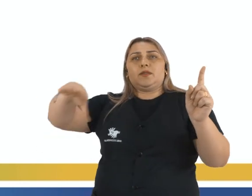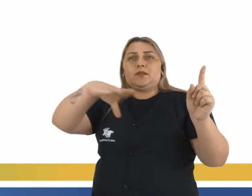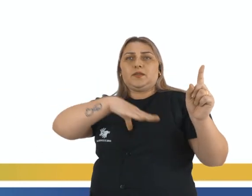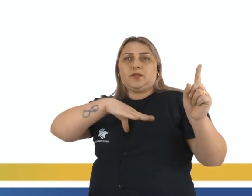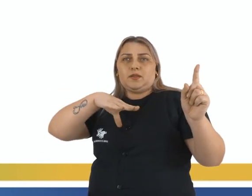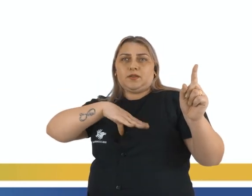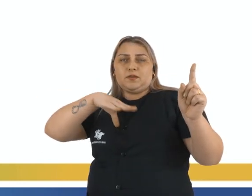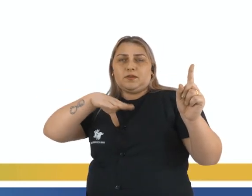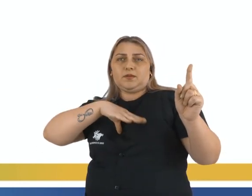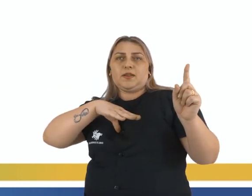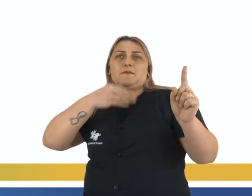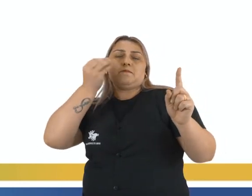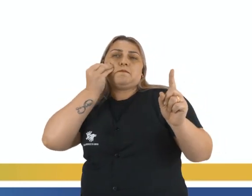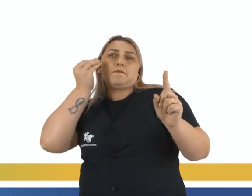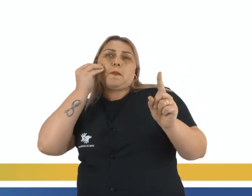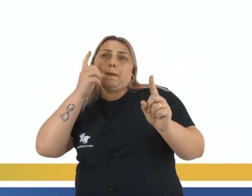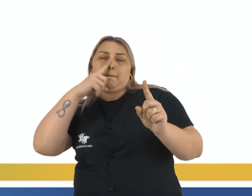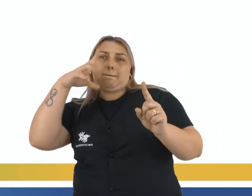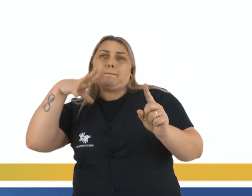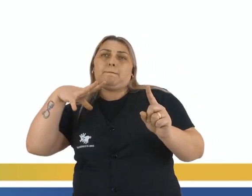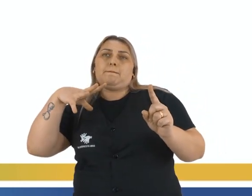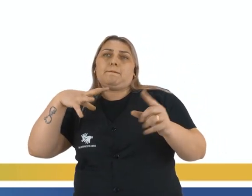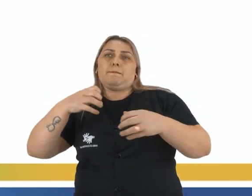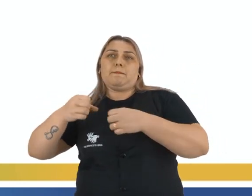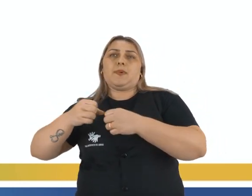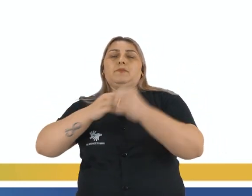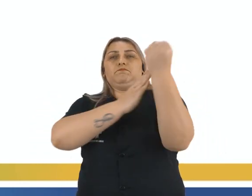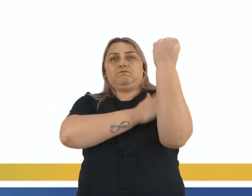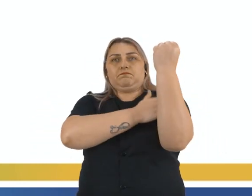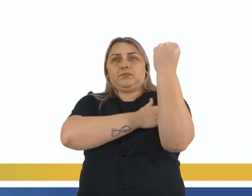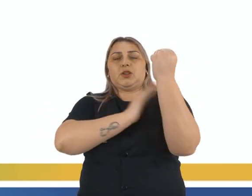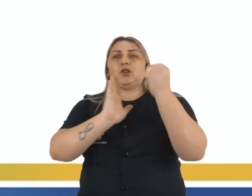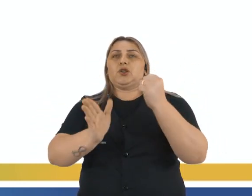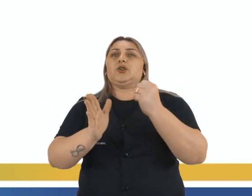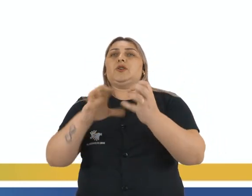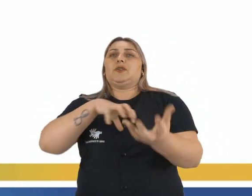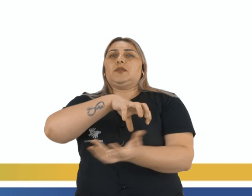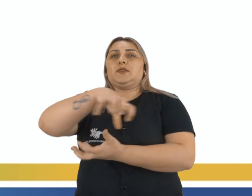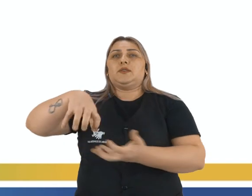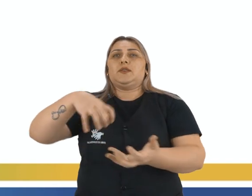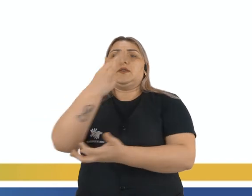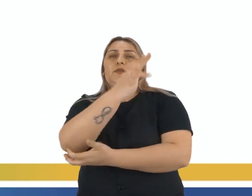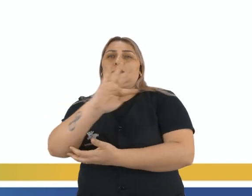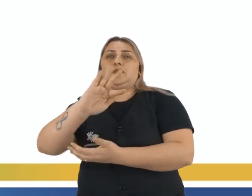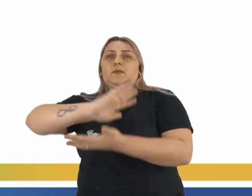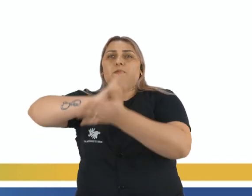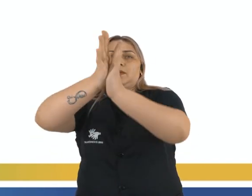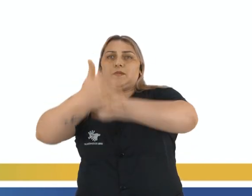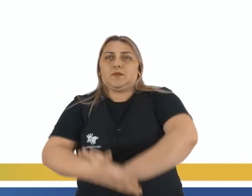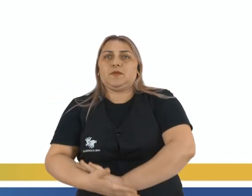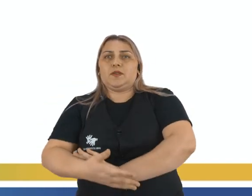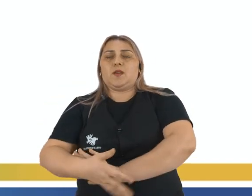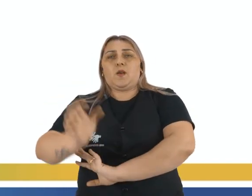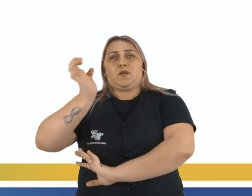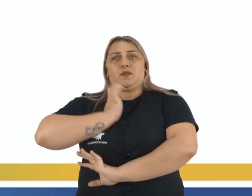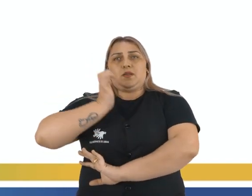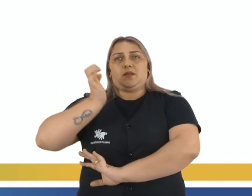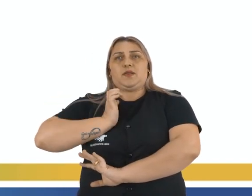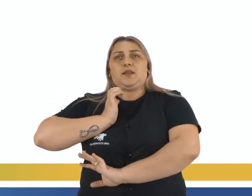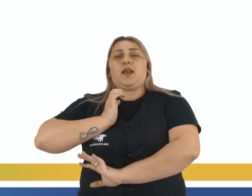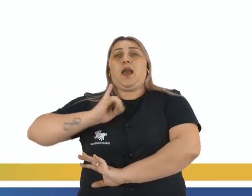para ficar cada vez mais poderosa, já que a Revolução Francesa derrubou as monarquias, era a chance dessas elites locais